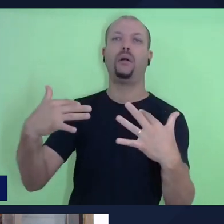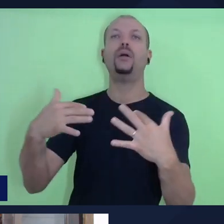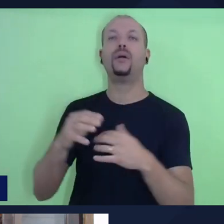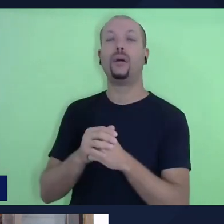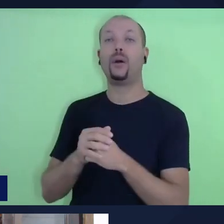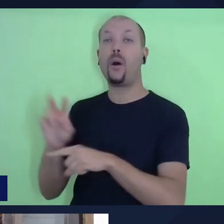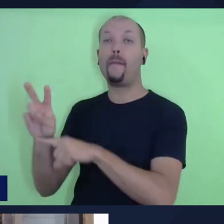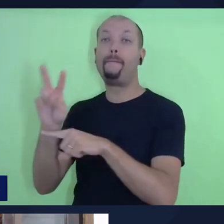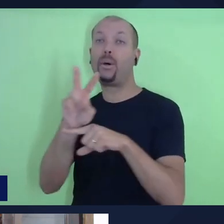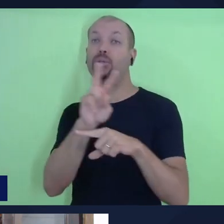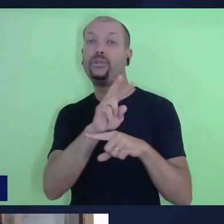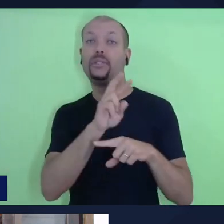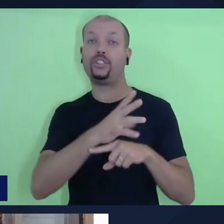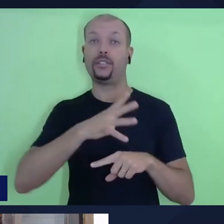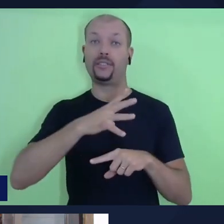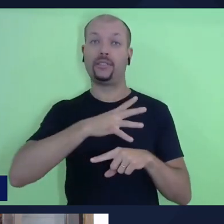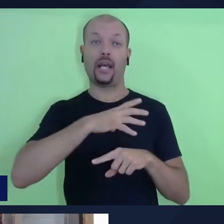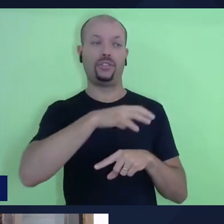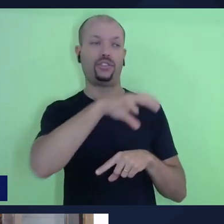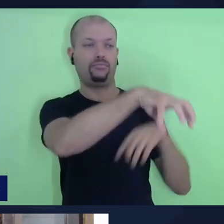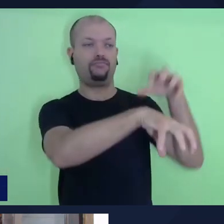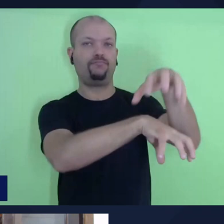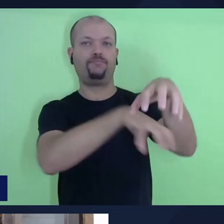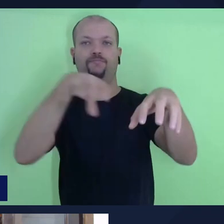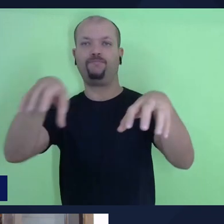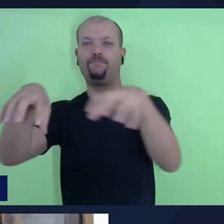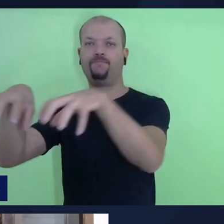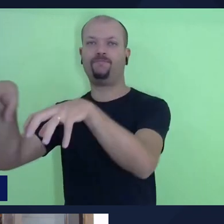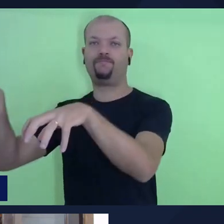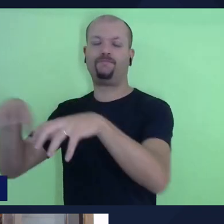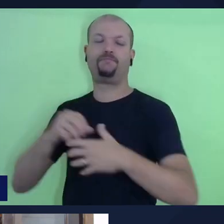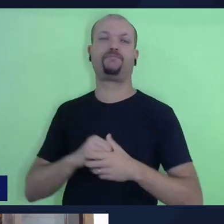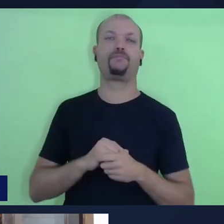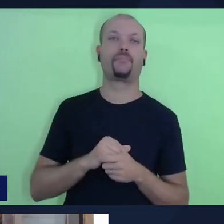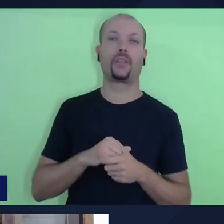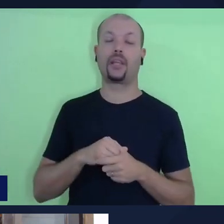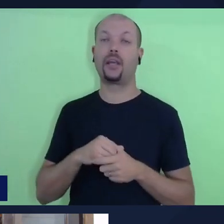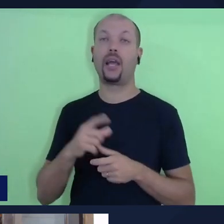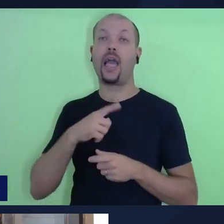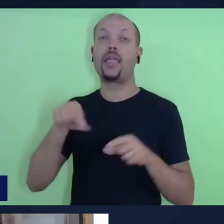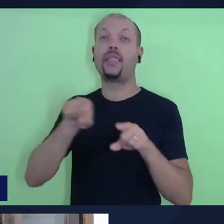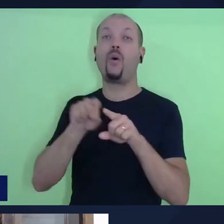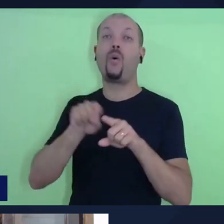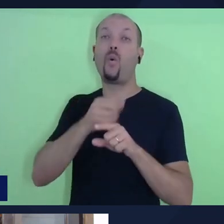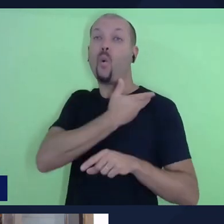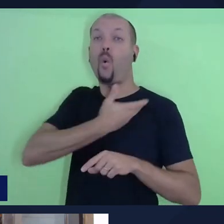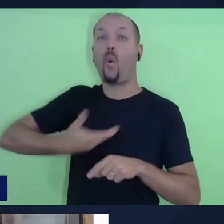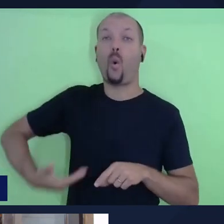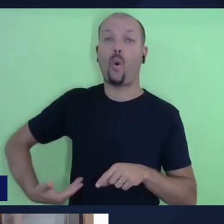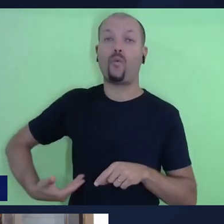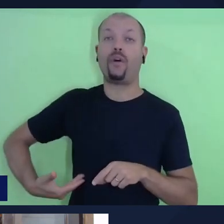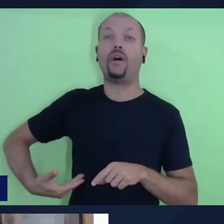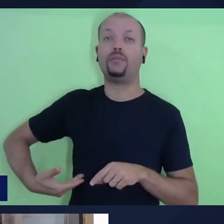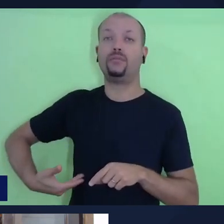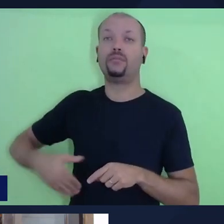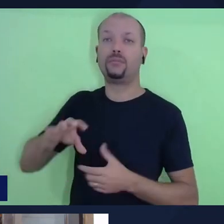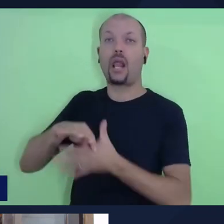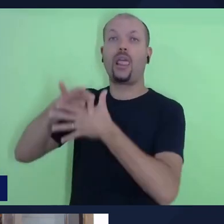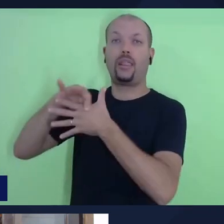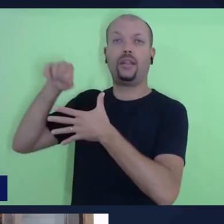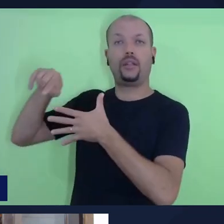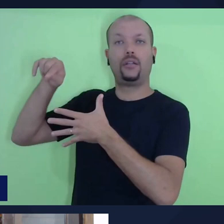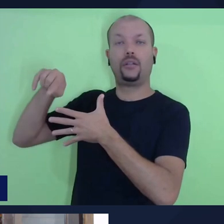comunidades que viviam no seu entorno, então esses governantes, esses soberanos e titas, eles